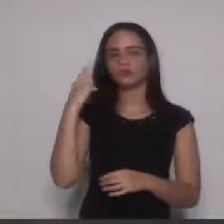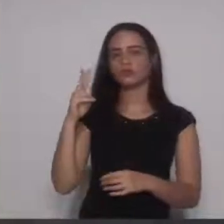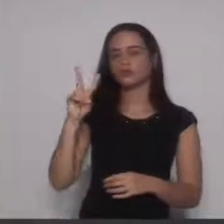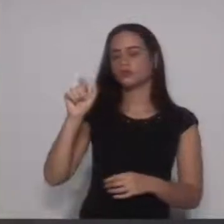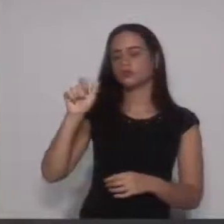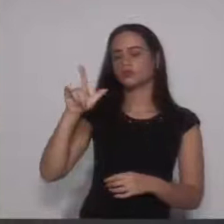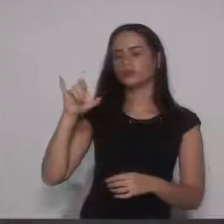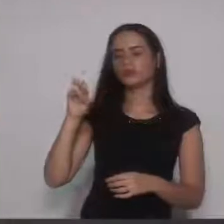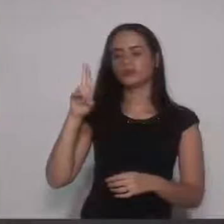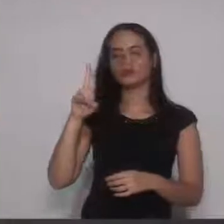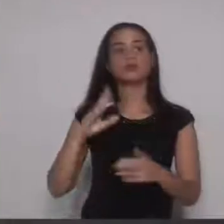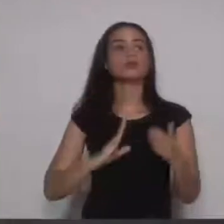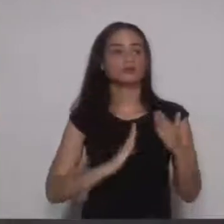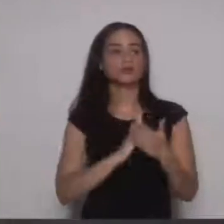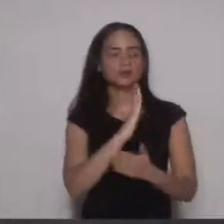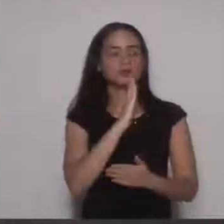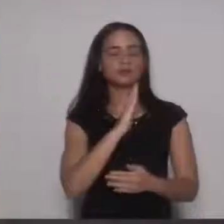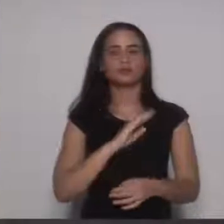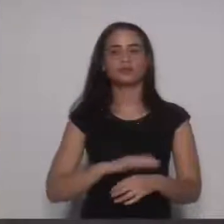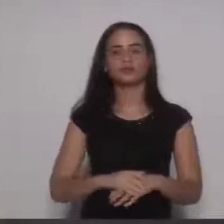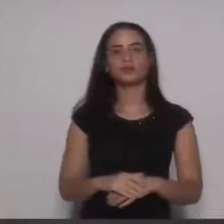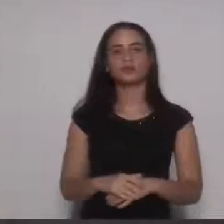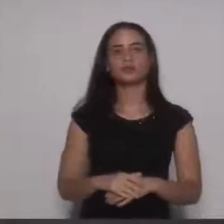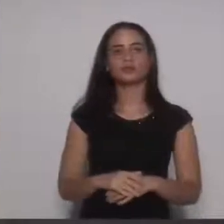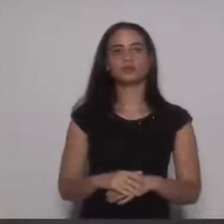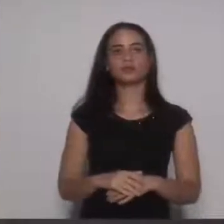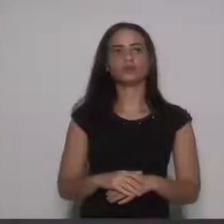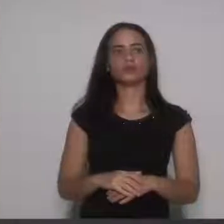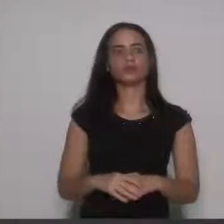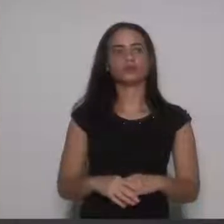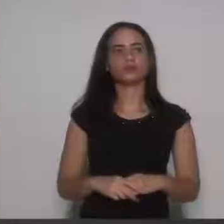Barreto, aprovo, aprovo, aprovo,